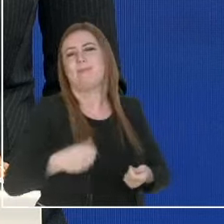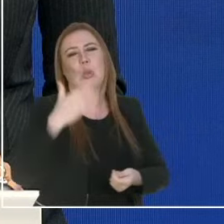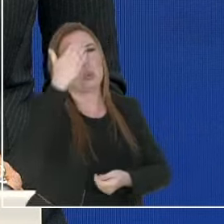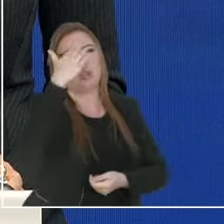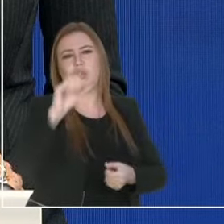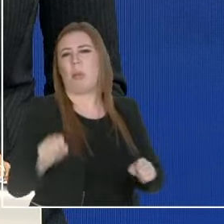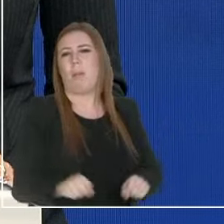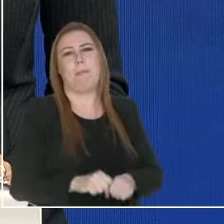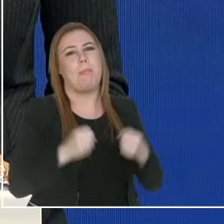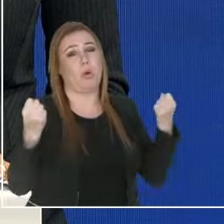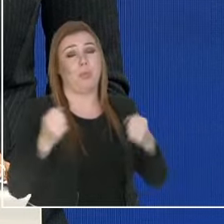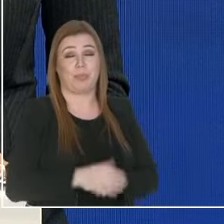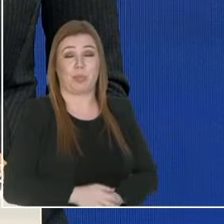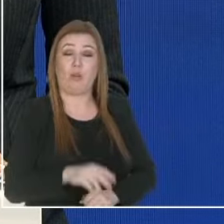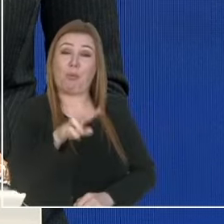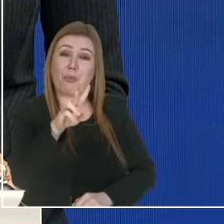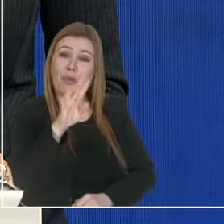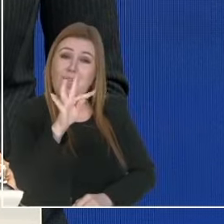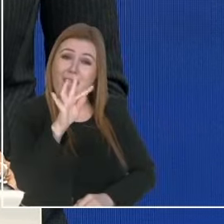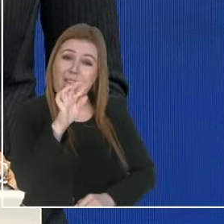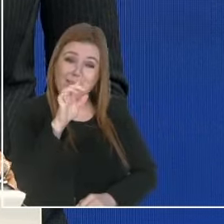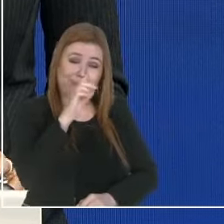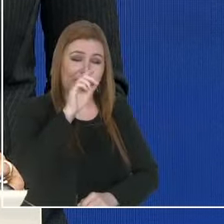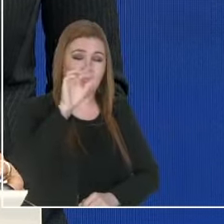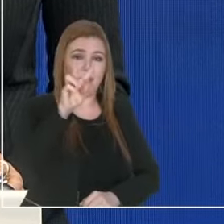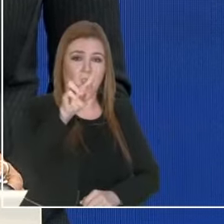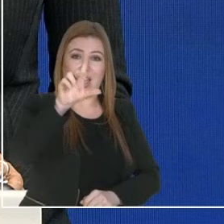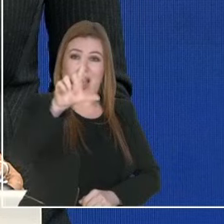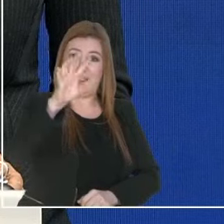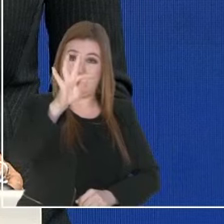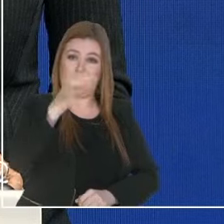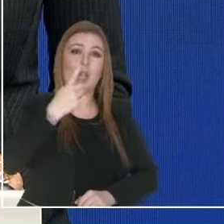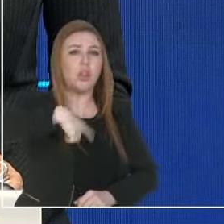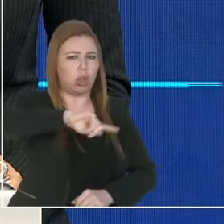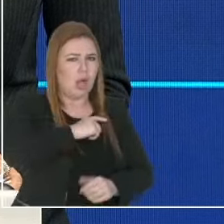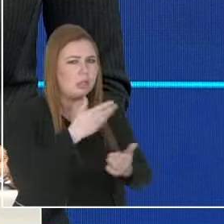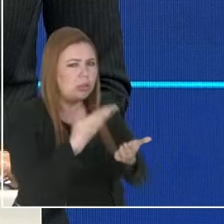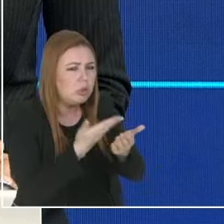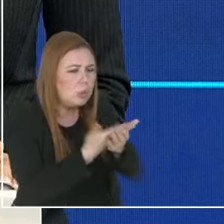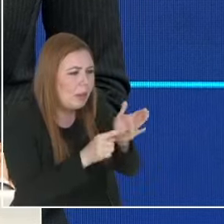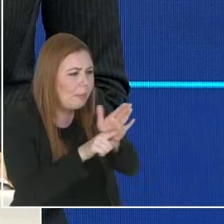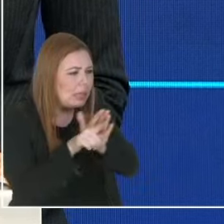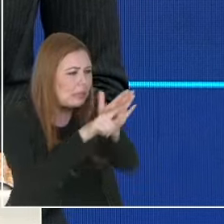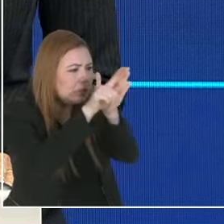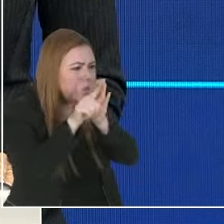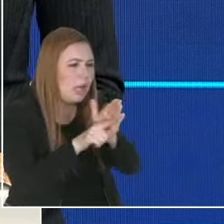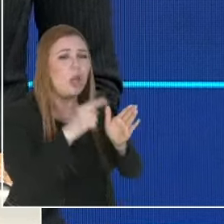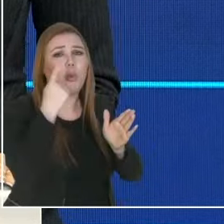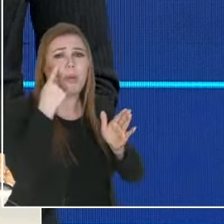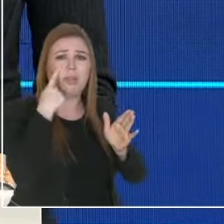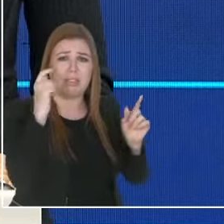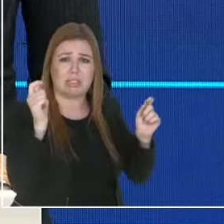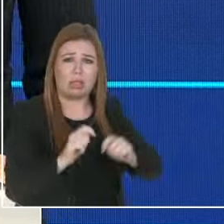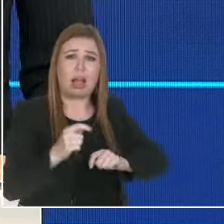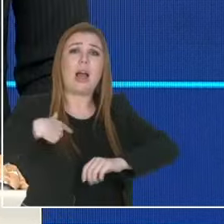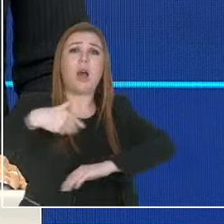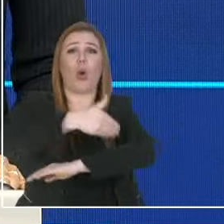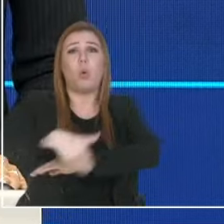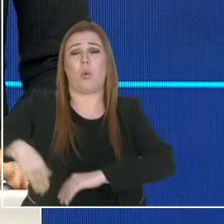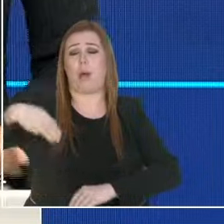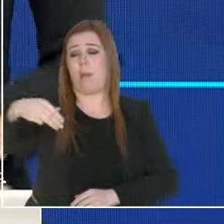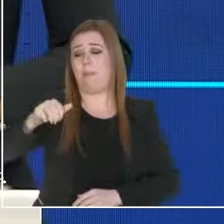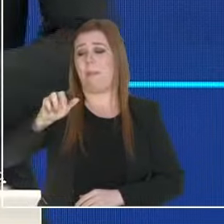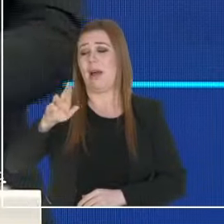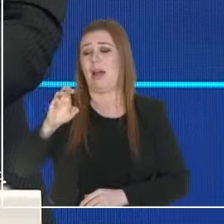estamos estudando, o seu estudo de viabilidade técnica, econômica e ambiental, nós queremos fazer no eixo marechal, do centro